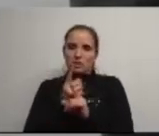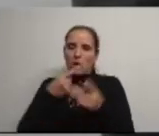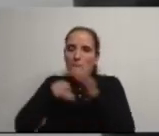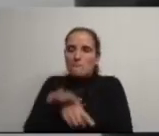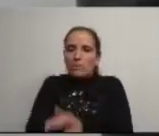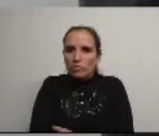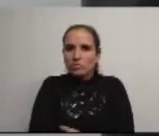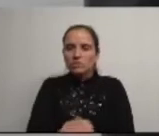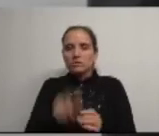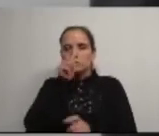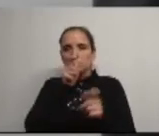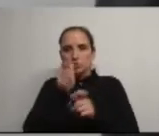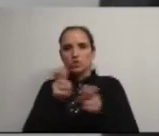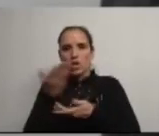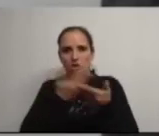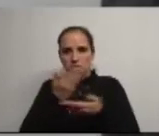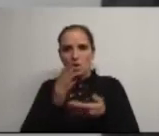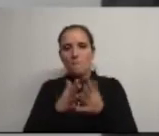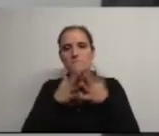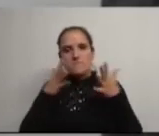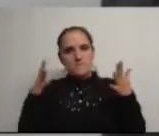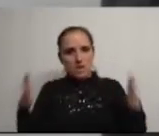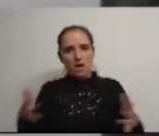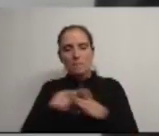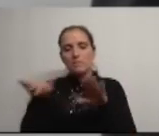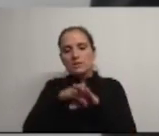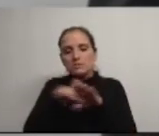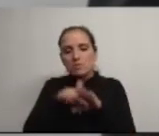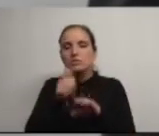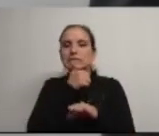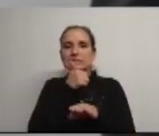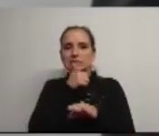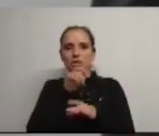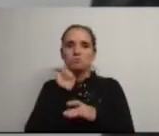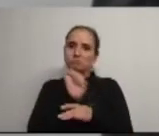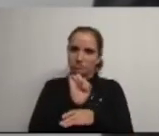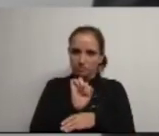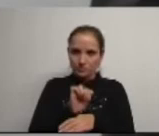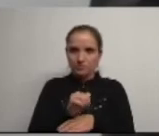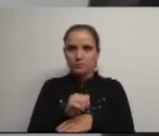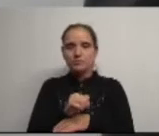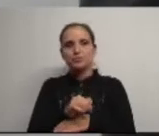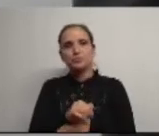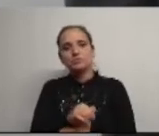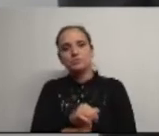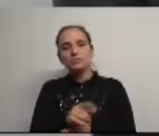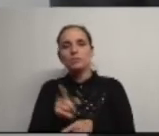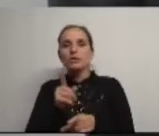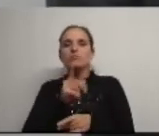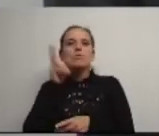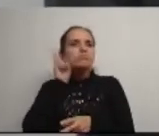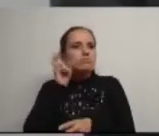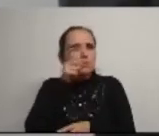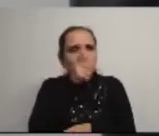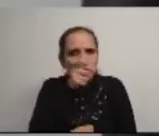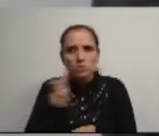relação com os munícipes, aumentando a sua participação efetiva nas decisões que lhe dizem respeito, consultando-os, ouvindo-os,